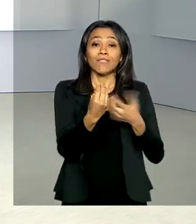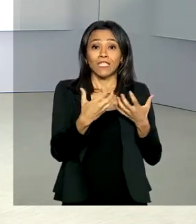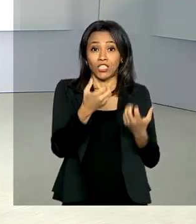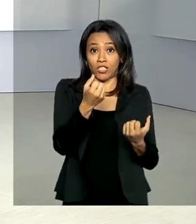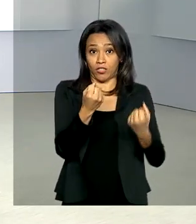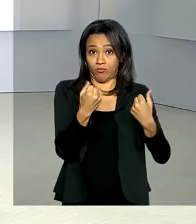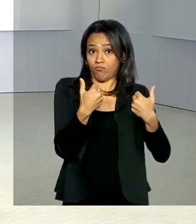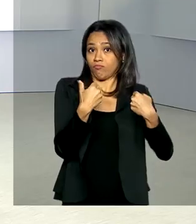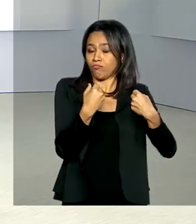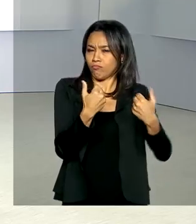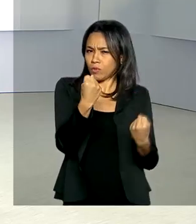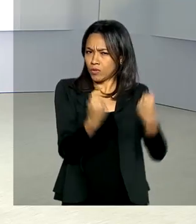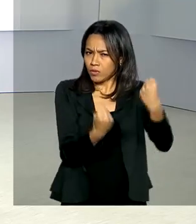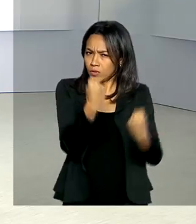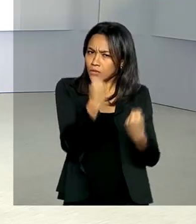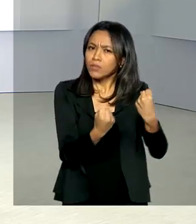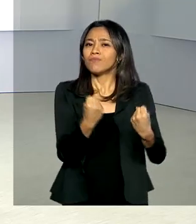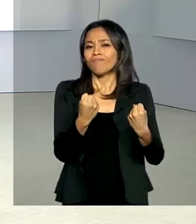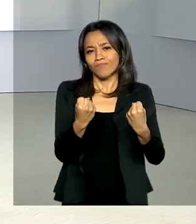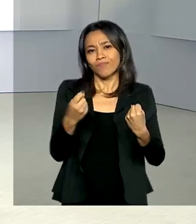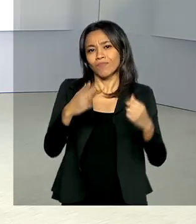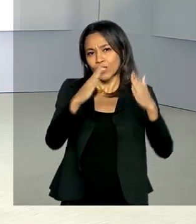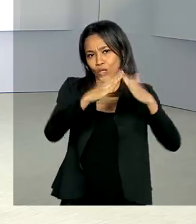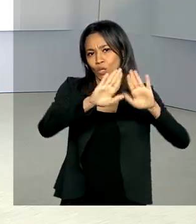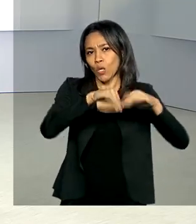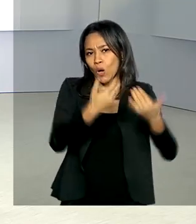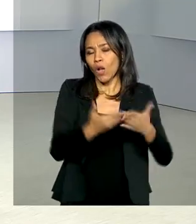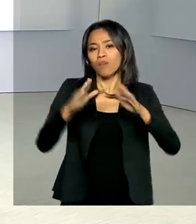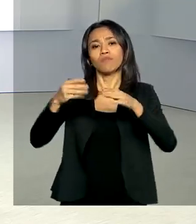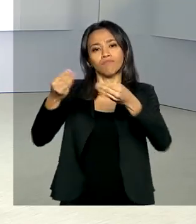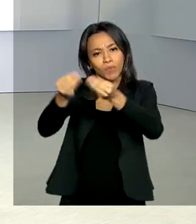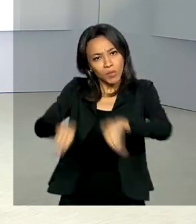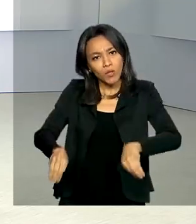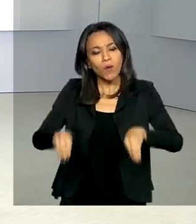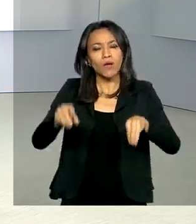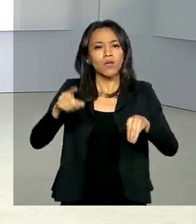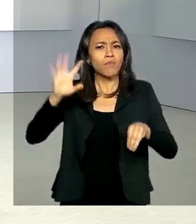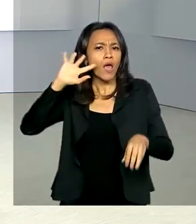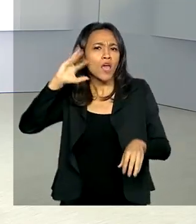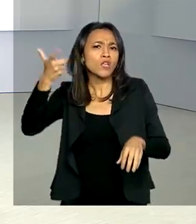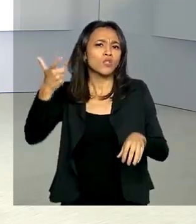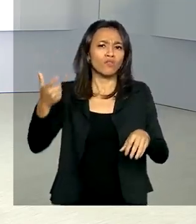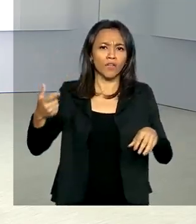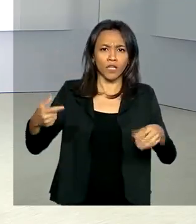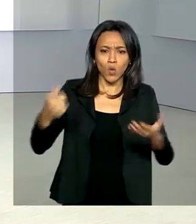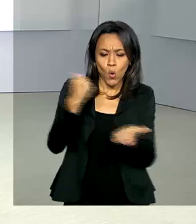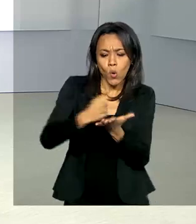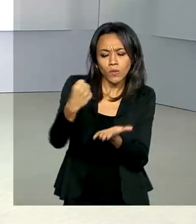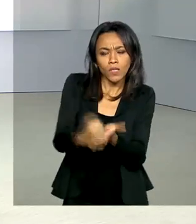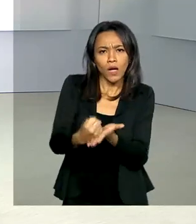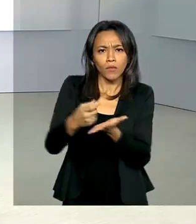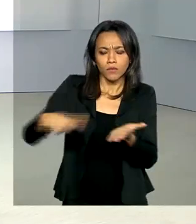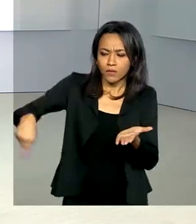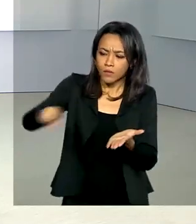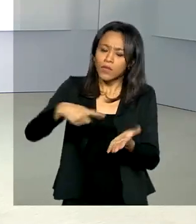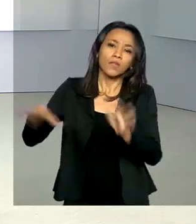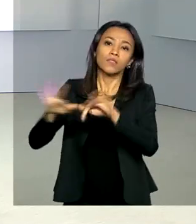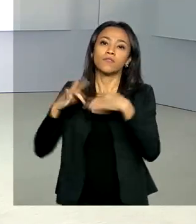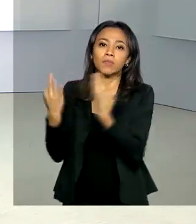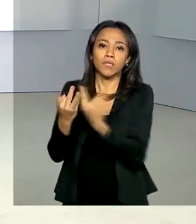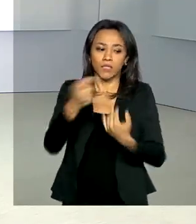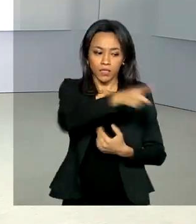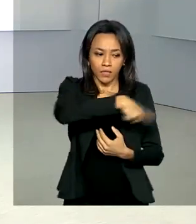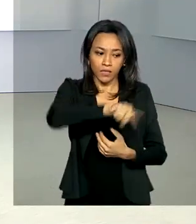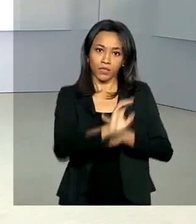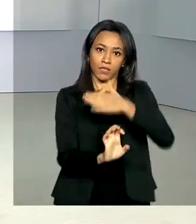E a Secretaria Nacional do Consumidor recomenda que a saída para resolver o contrato firmado entre as famílias e o